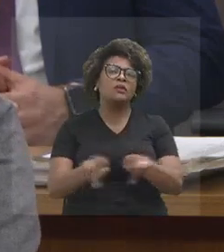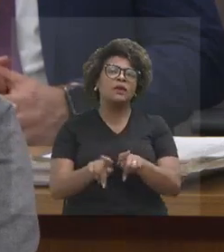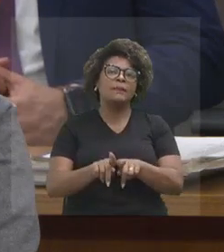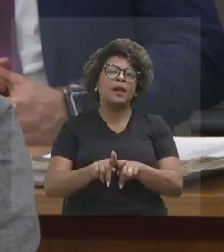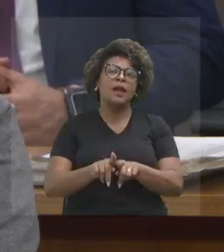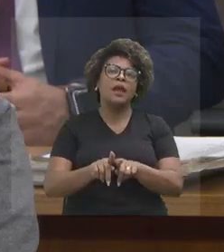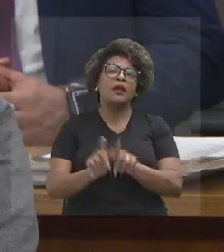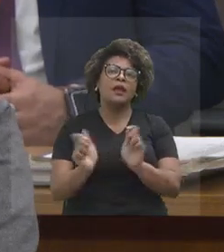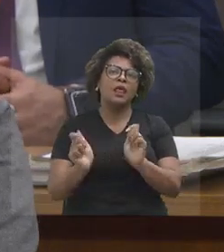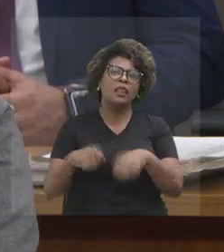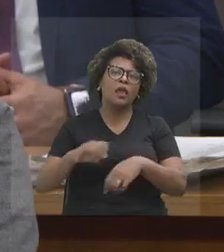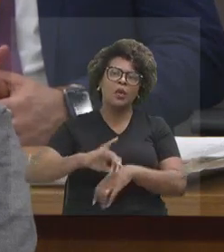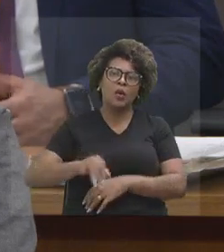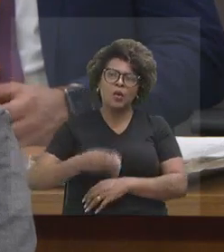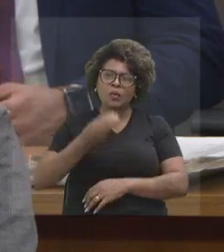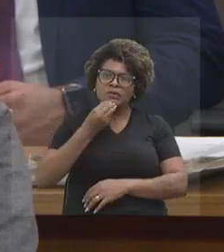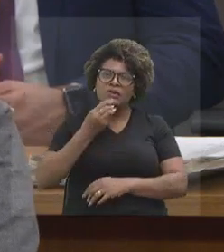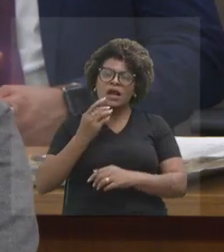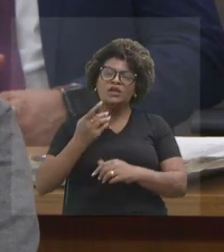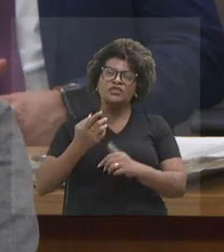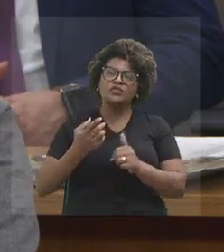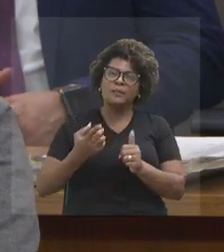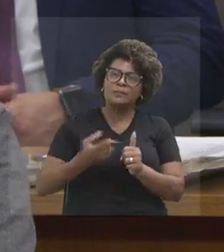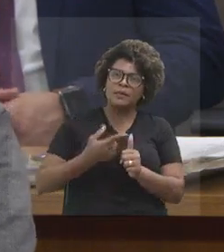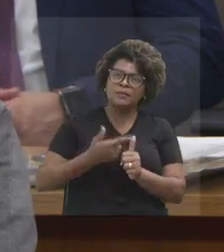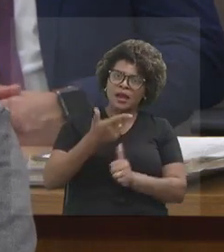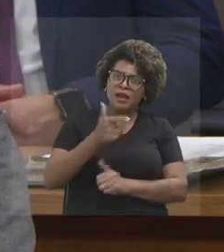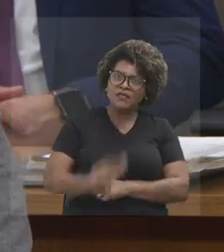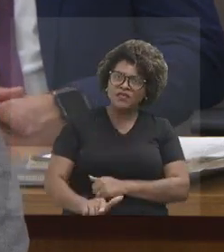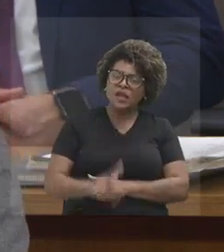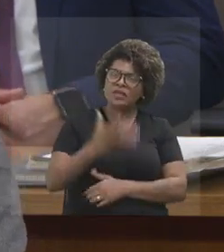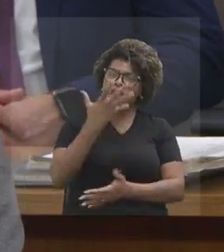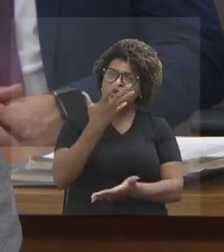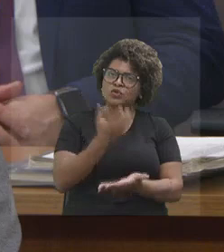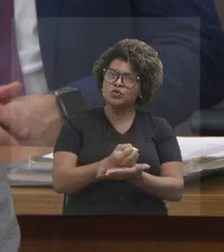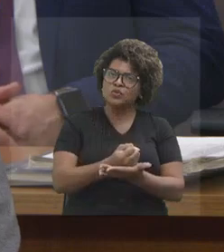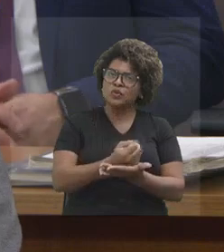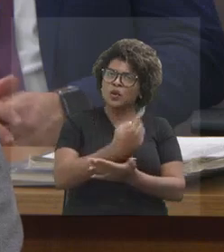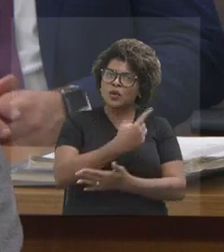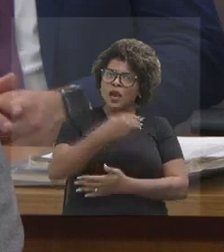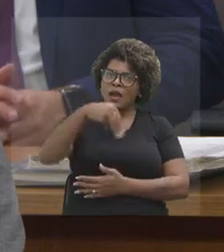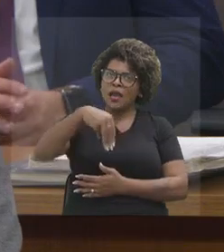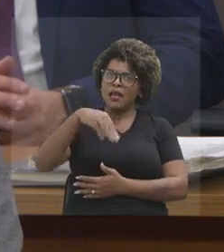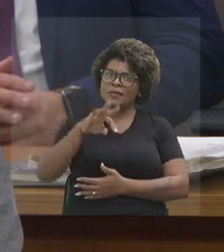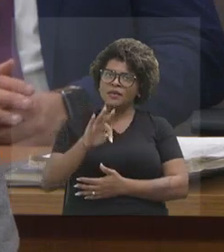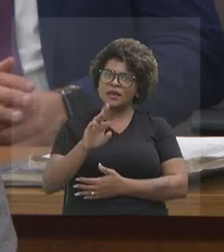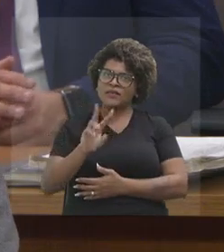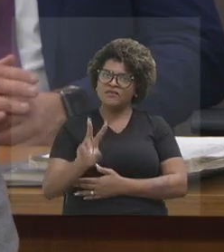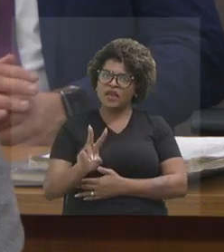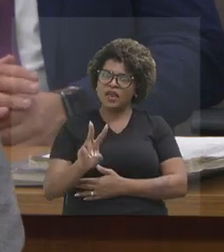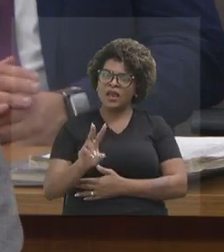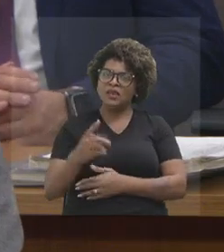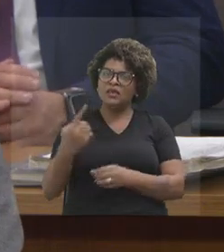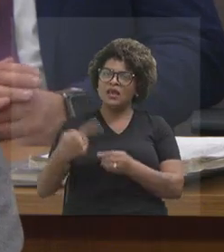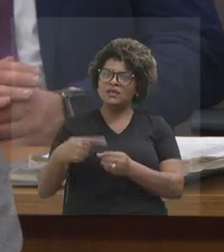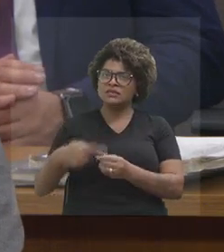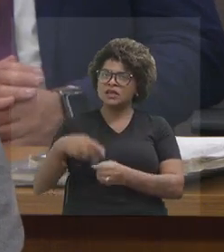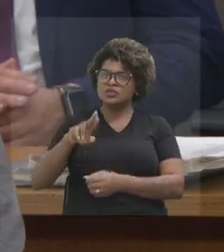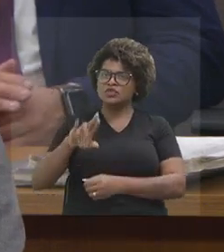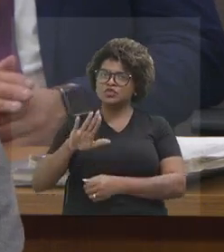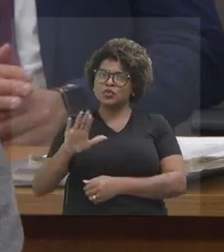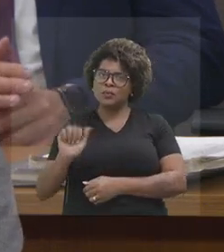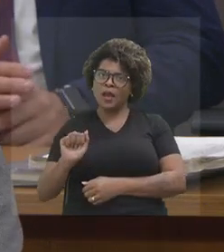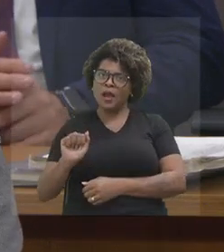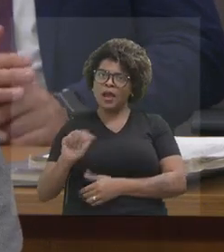primeira vez na história, uma TV do interior assumiu a cabeça de rede da Rede Minas. Foi a NTV de Ubar. Teve uma situação bem curiosa,